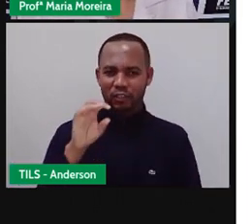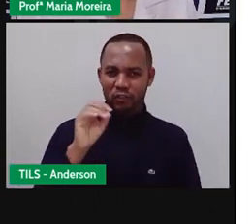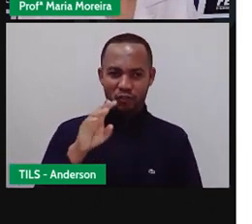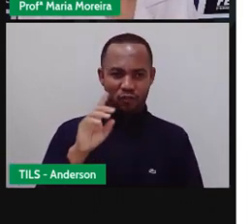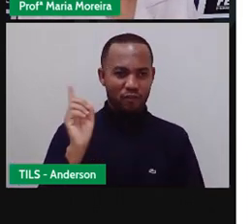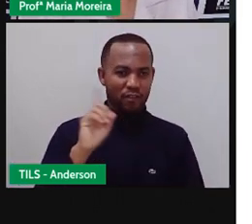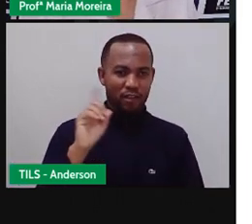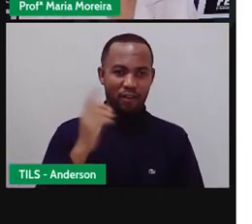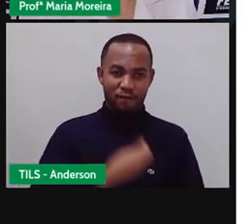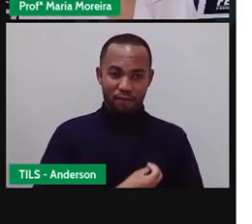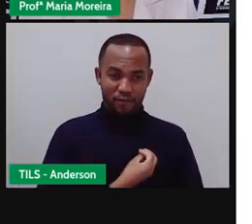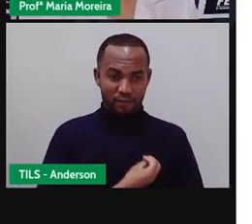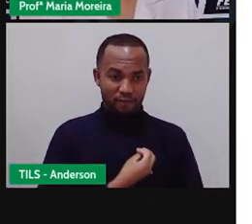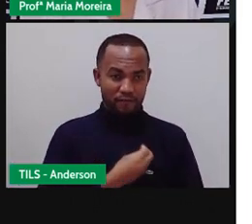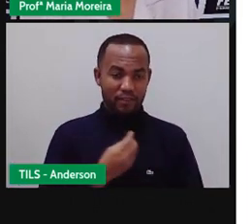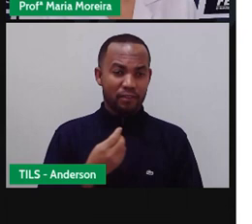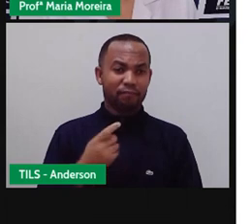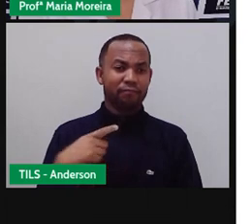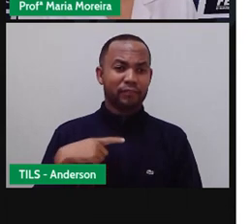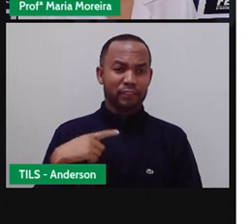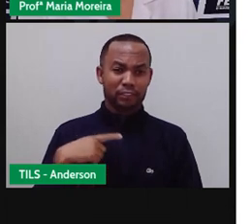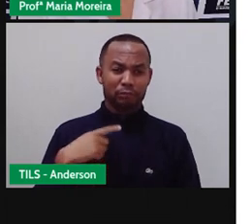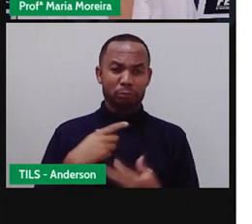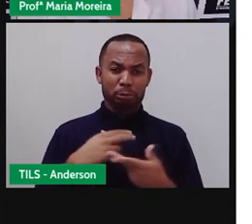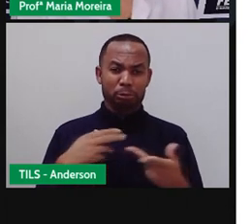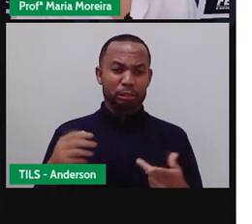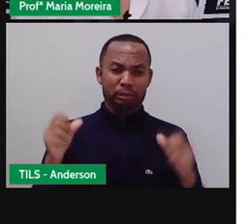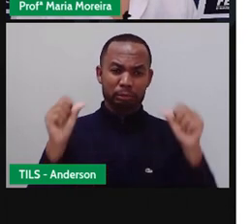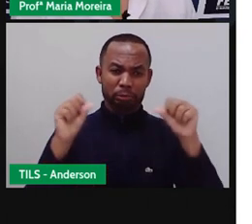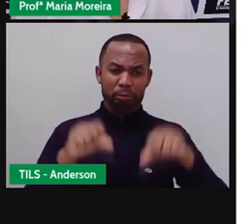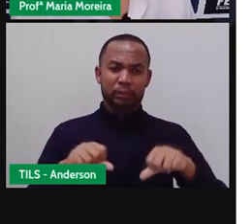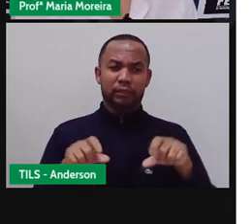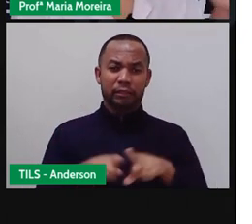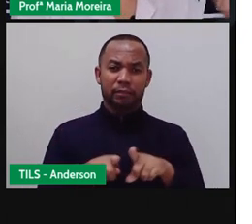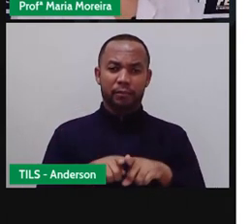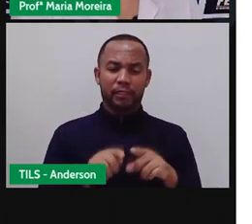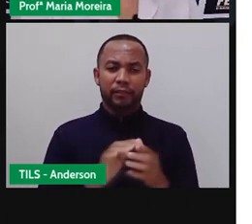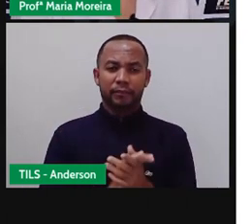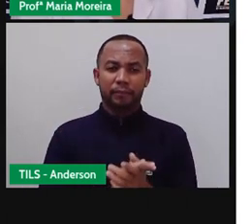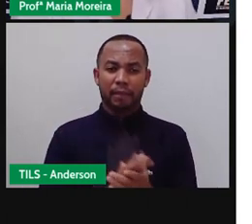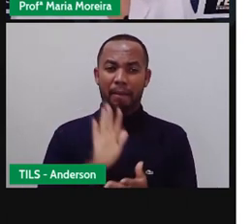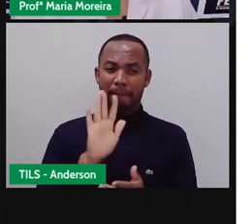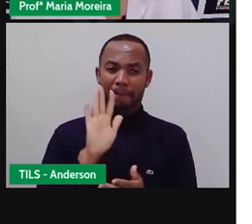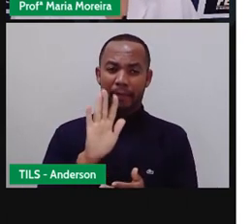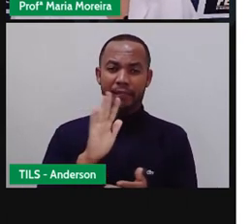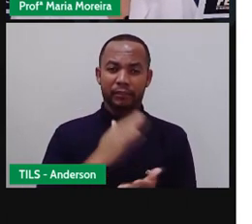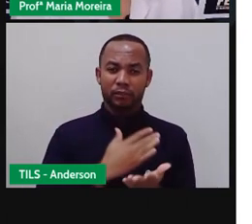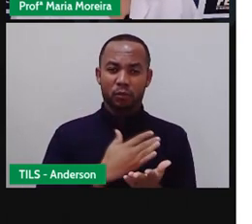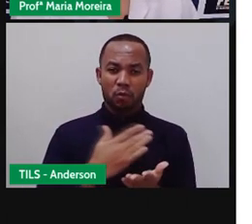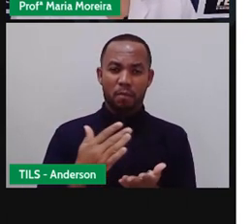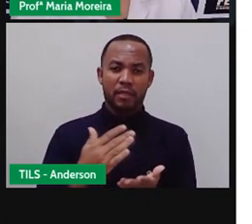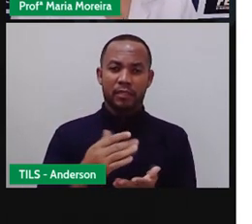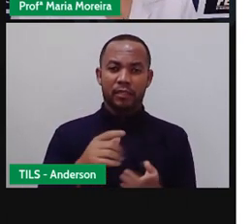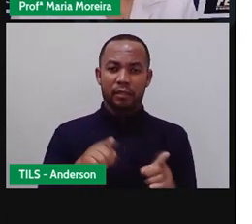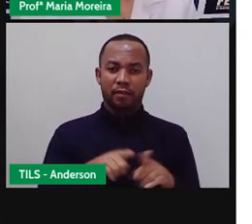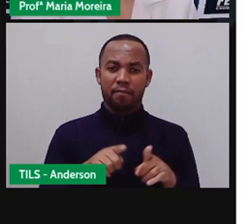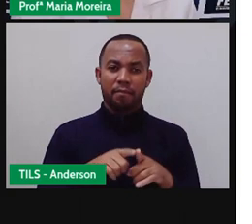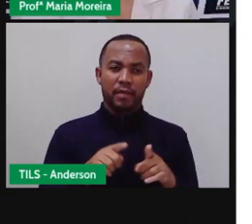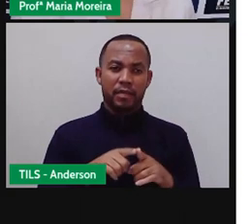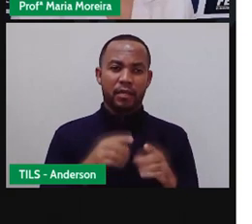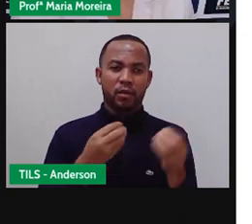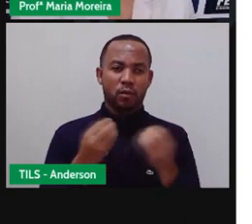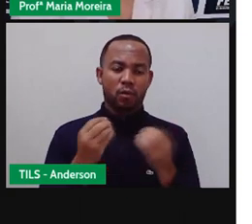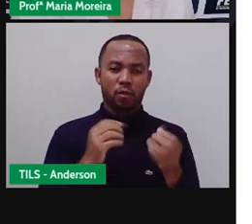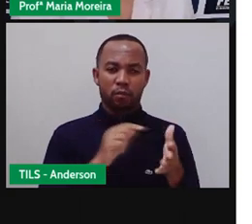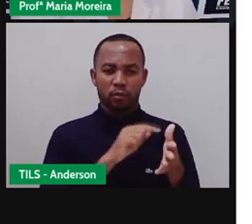disso que vivem, né? As redes sociais têm coisas ruins também. Bom, mas aí a gente vai começar falando aqui sobre as vantagens das redes sociais.